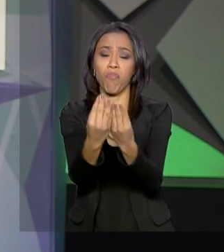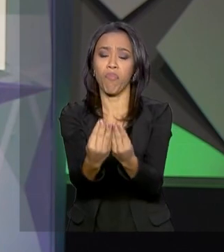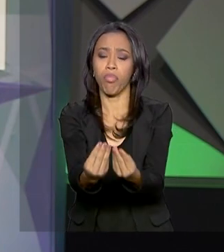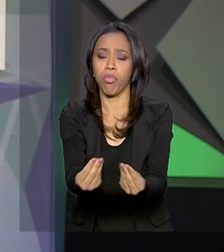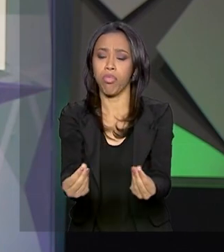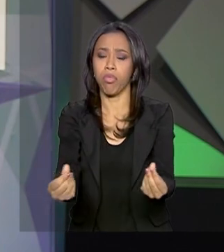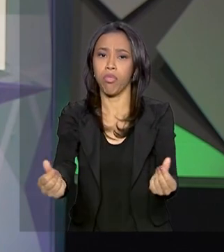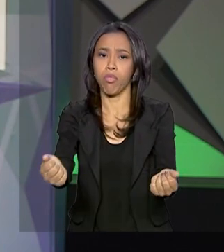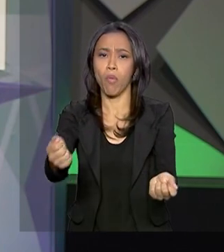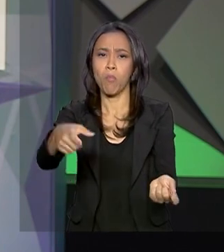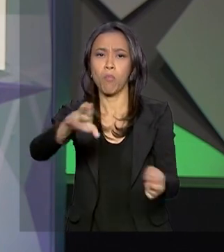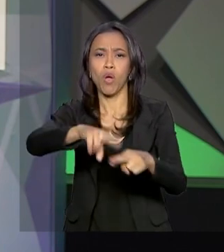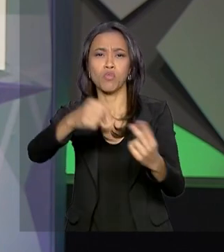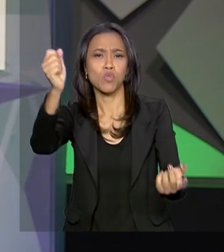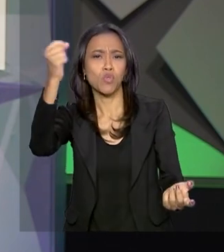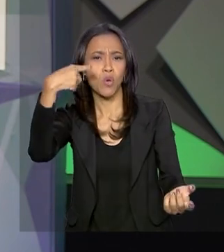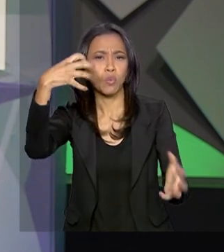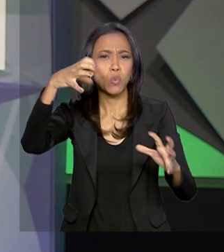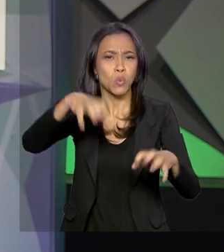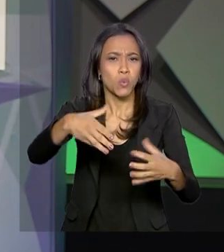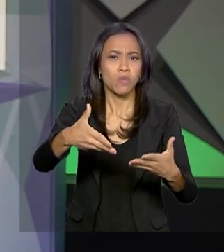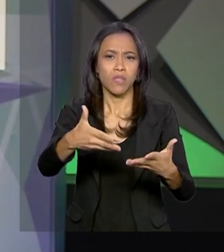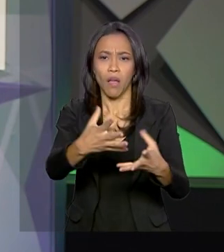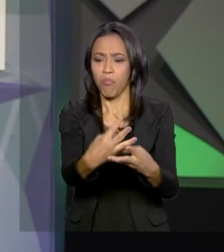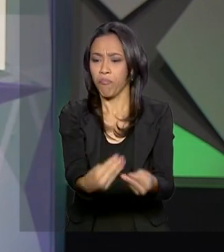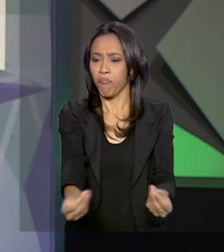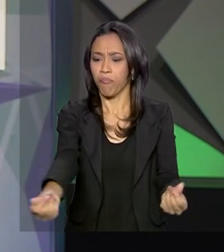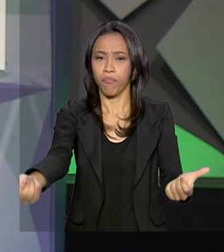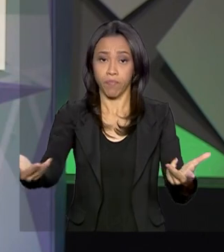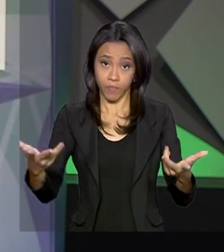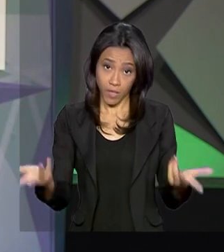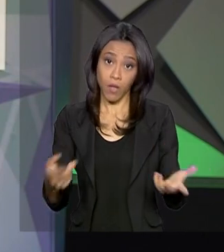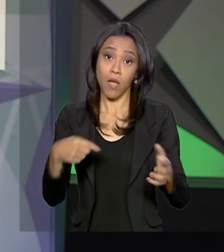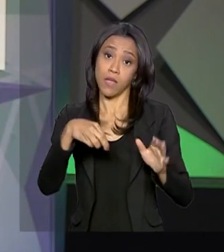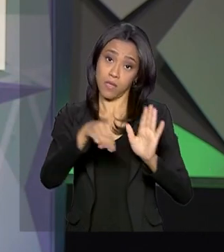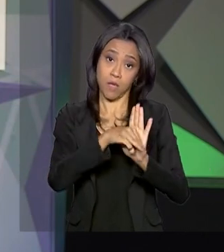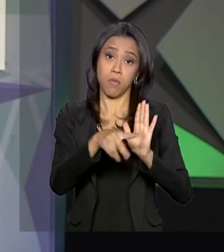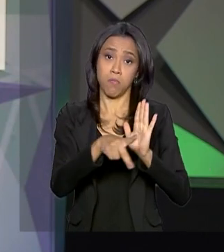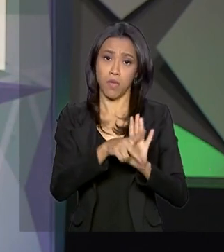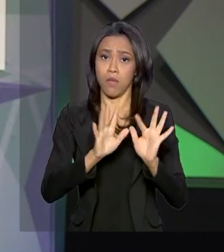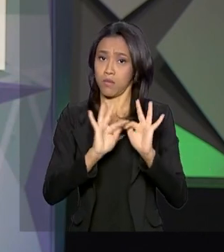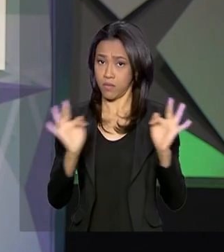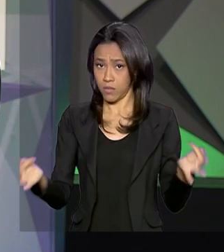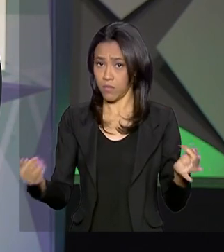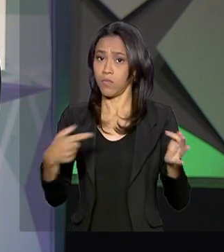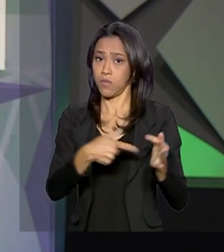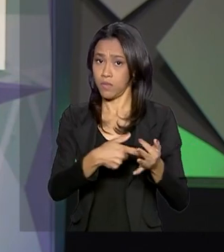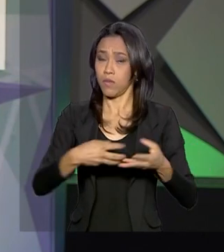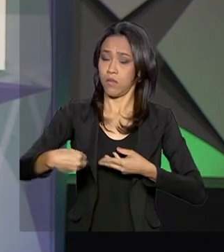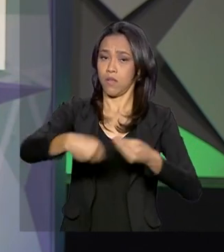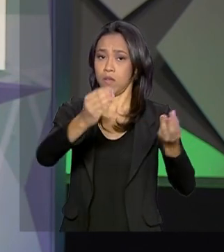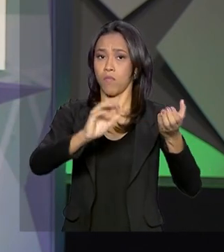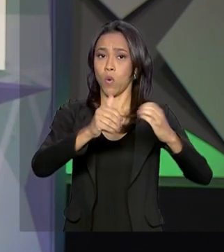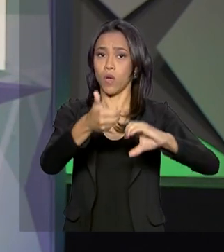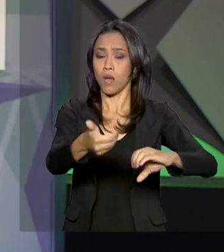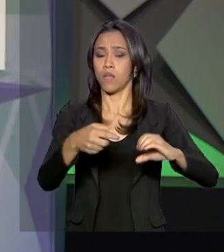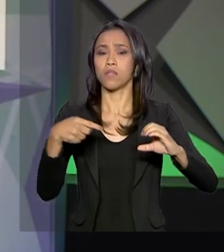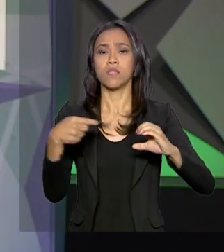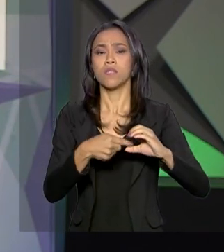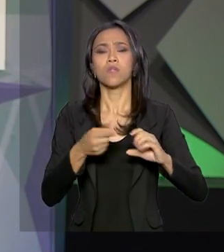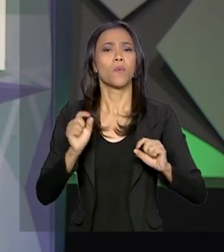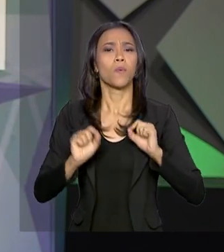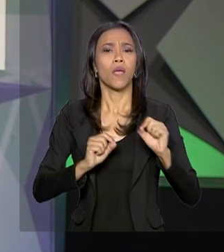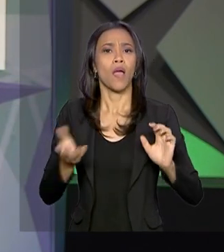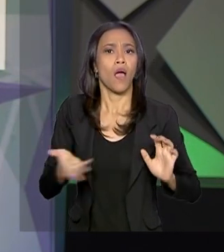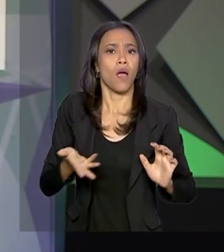sem que eles sejam utilizados. Então nós colocamos essa medida provisória muito simples no Congresso, que basicamente agiliza